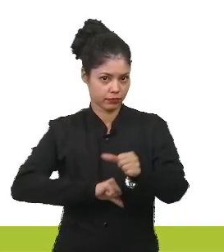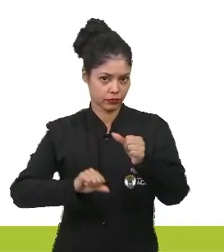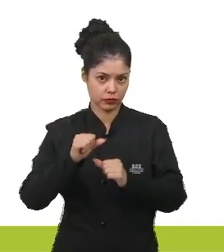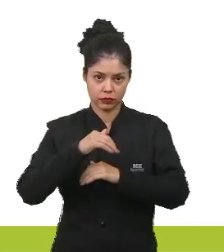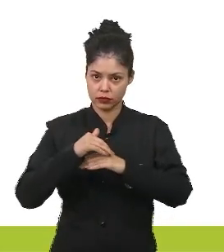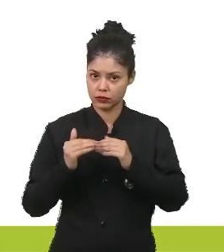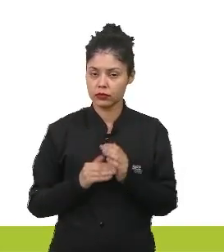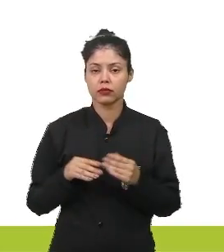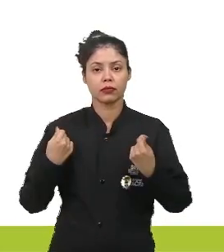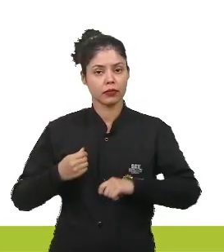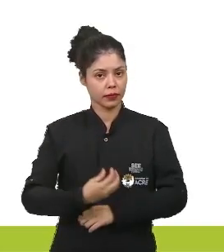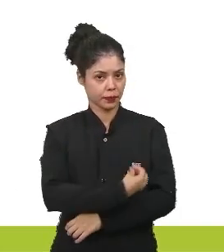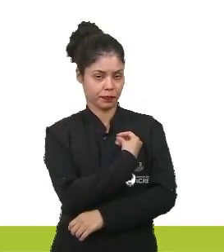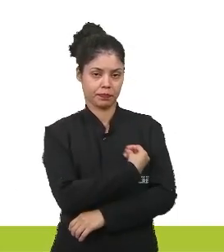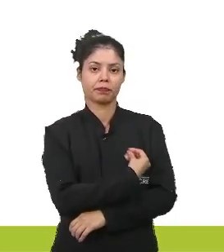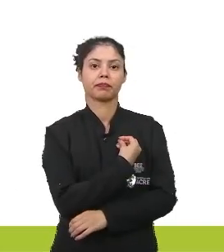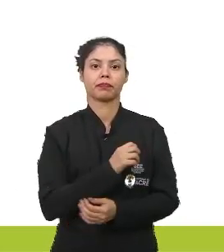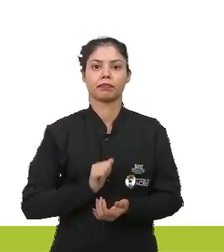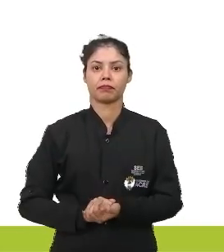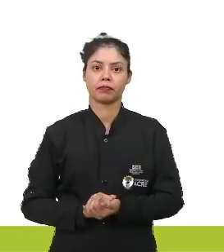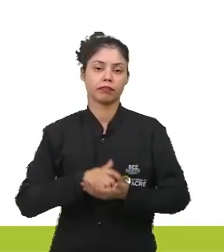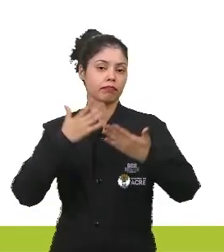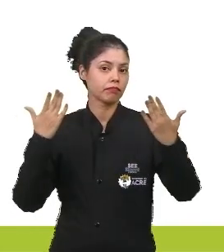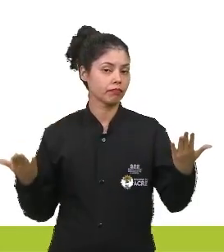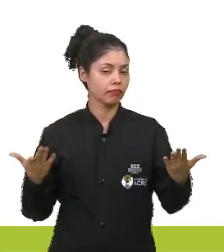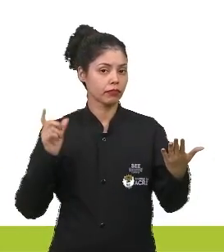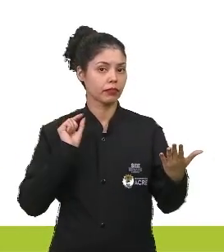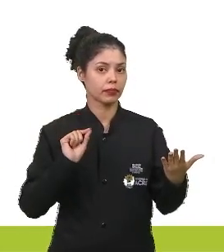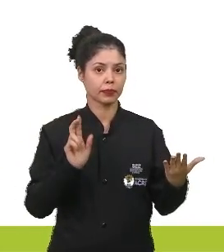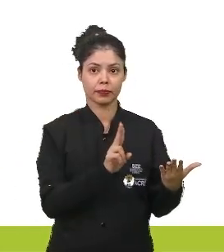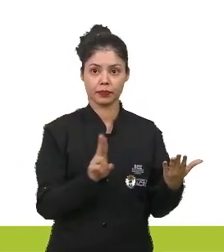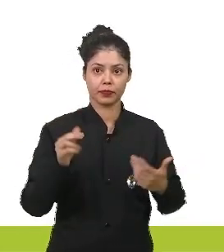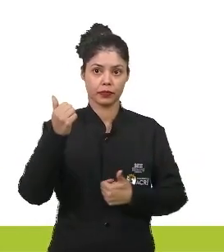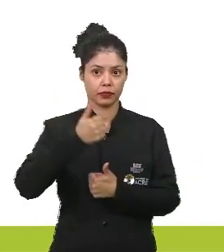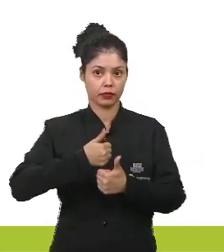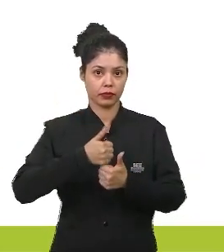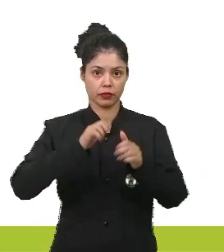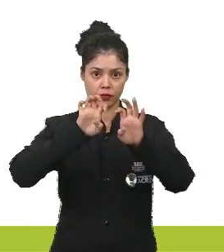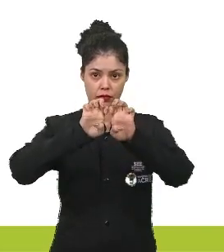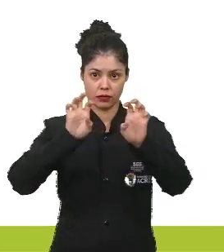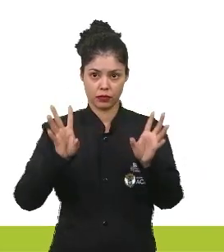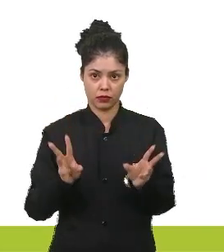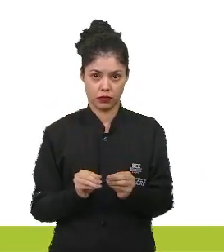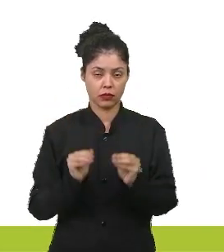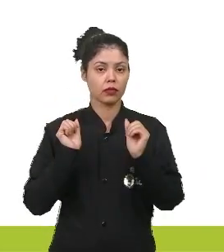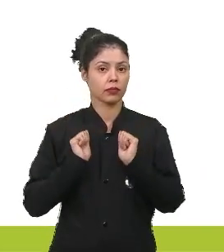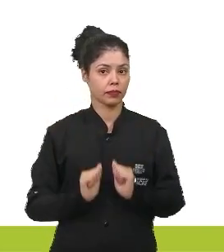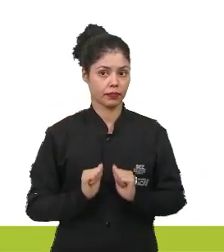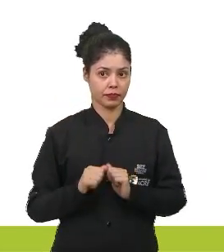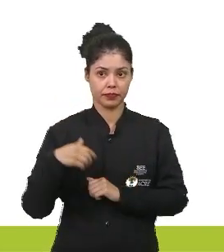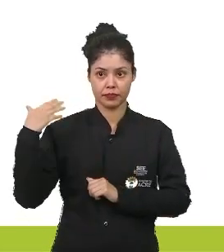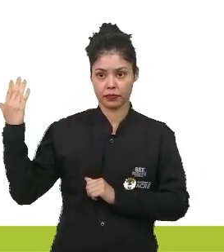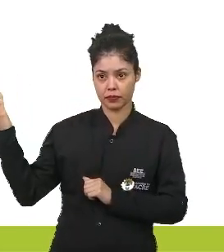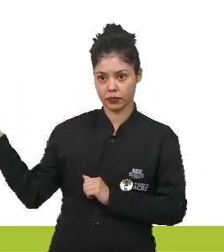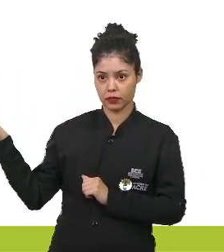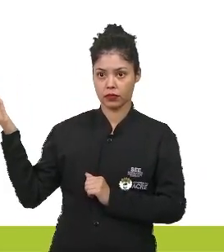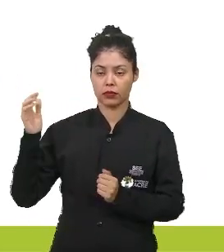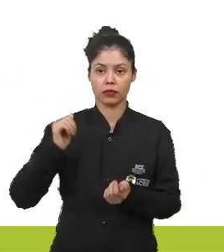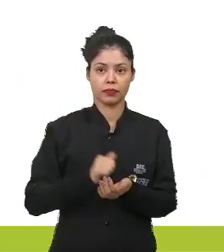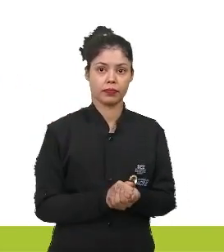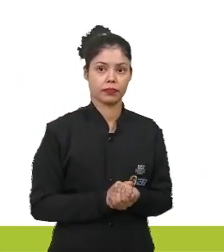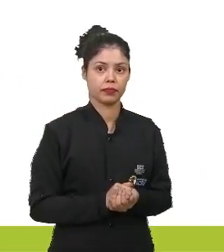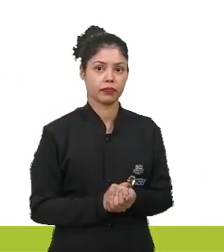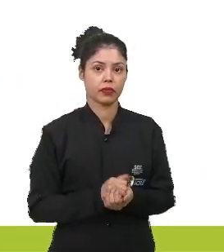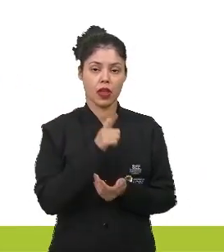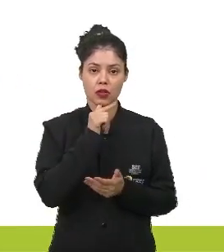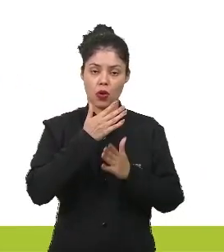para eles sobreviverem. Ok? Então, isso se chama sucessão ecológica. E ela pode ser em um